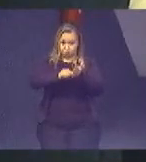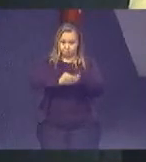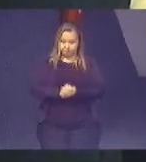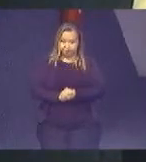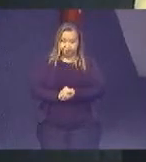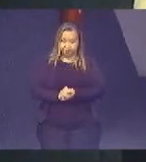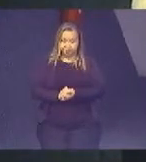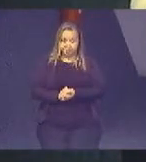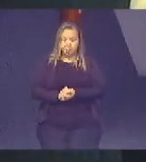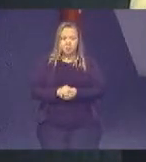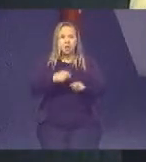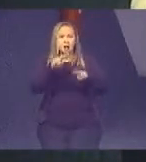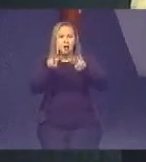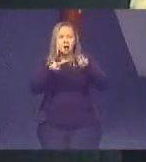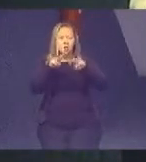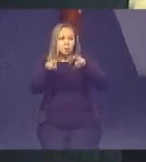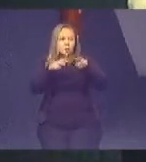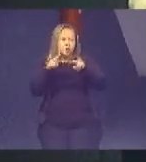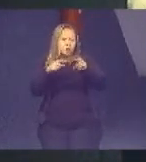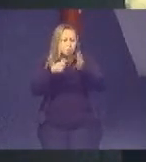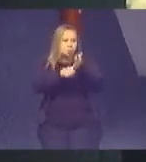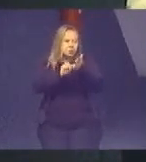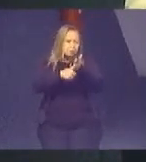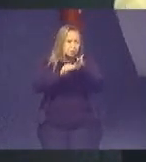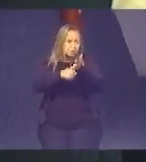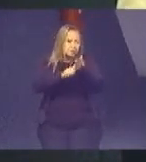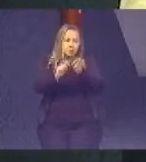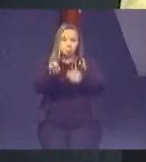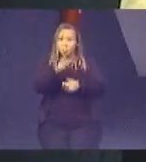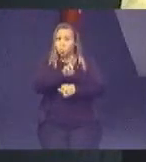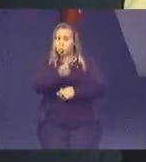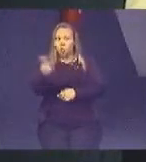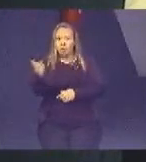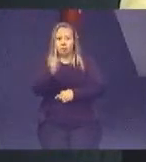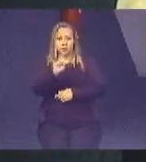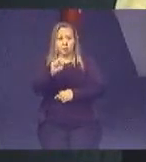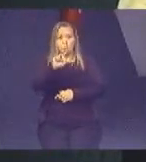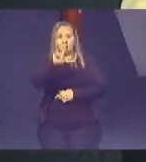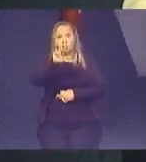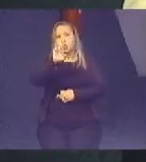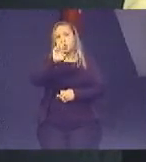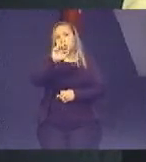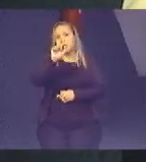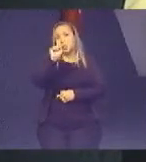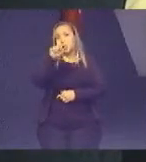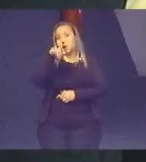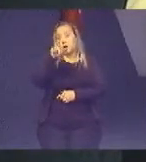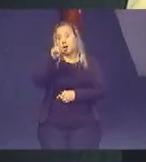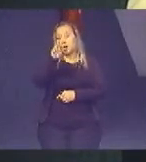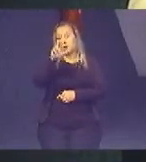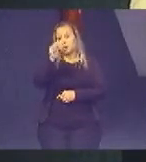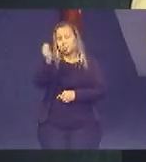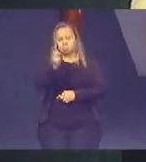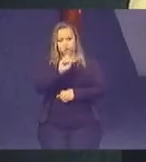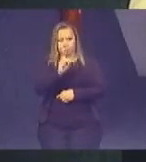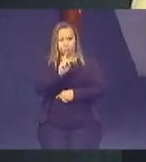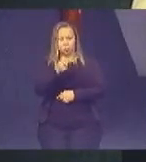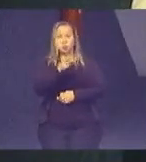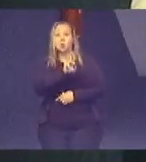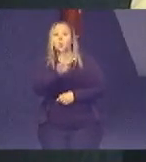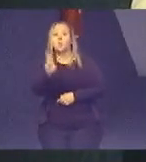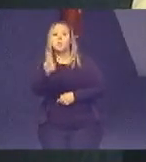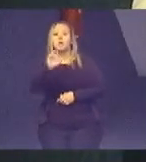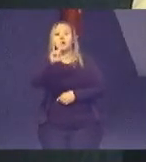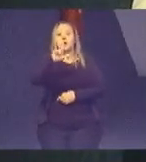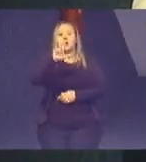Aí quando eu li a carteira de identidade, ela não se chamava Leandra, ela se chamava Leandro, um transexual.